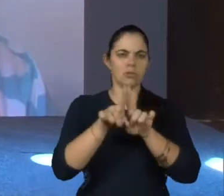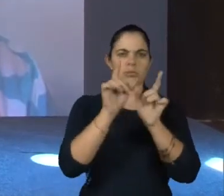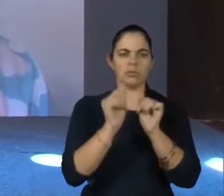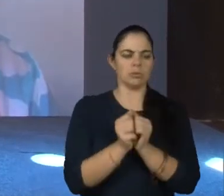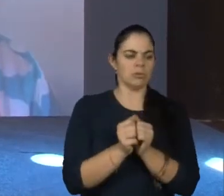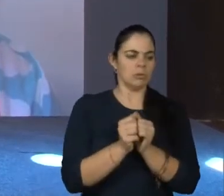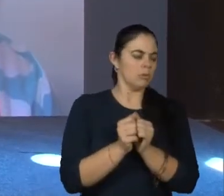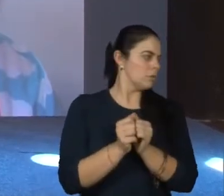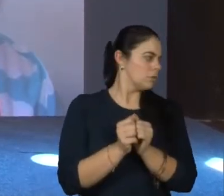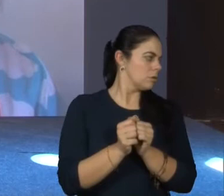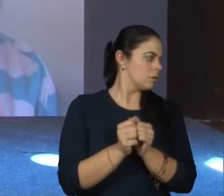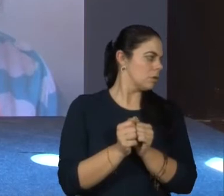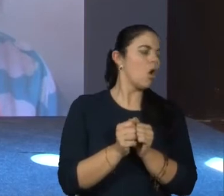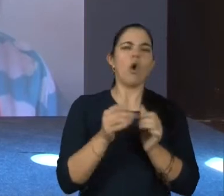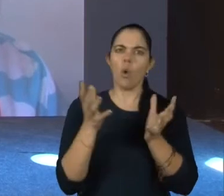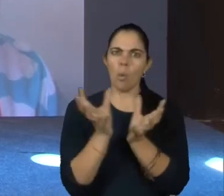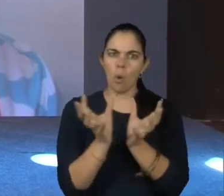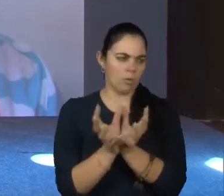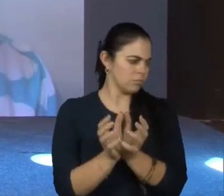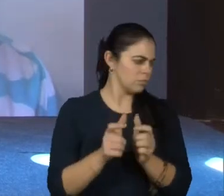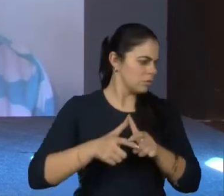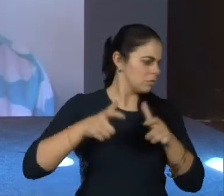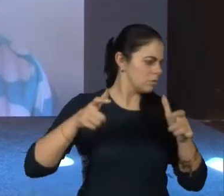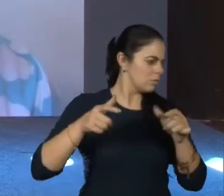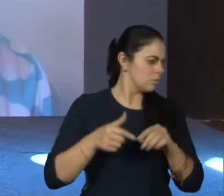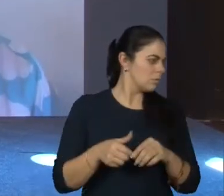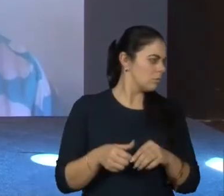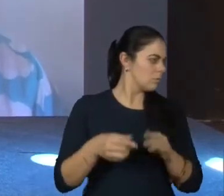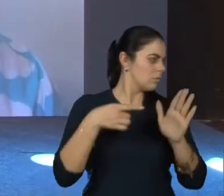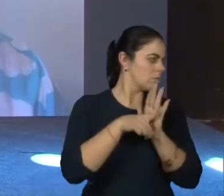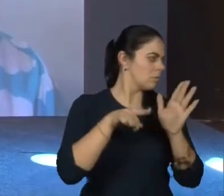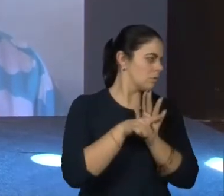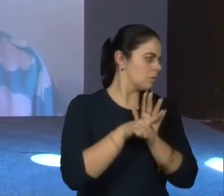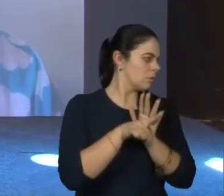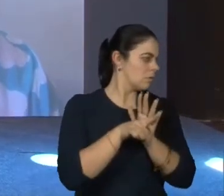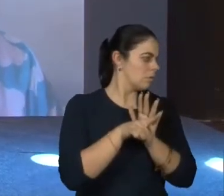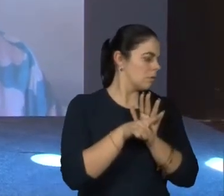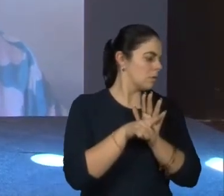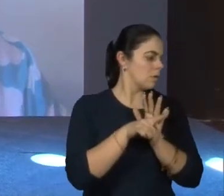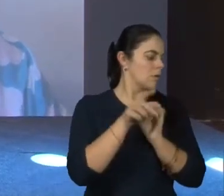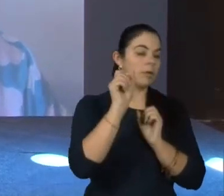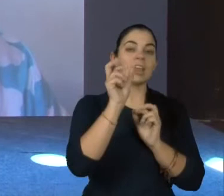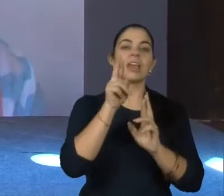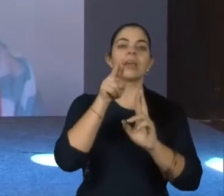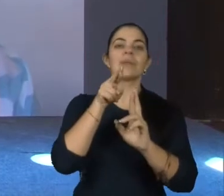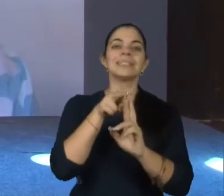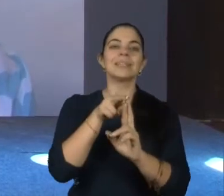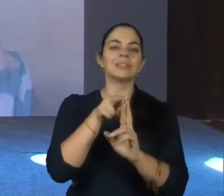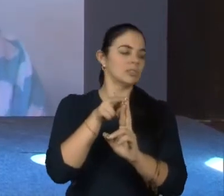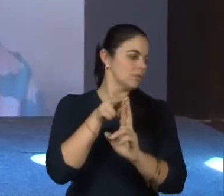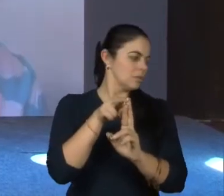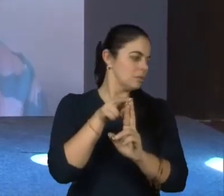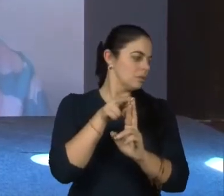um público bacana, bastante. Perguntar para vocês duas, Rebeca e Juliana, que representatividade